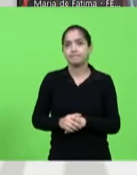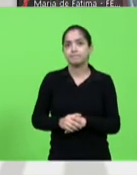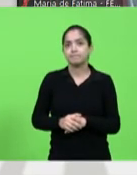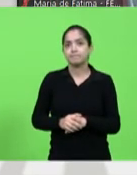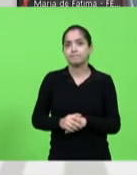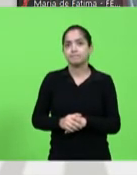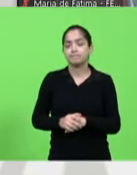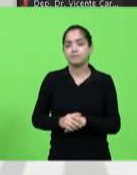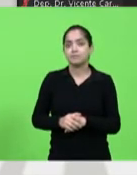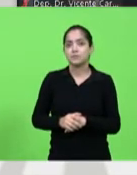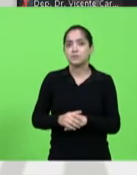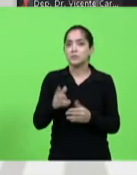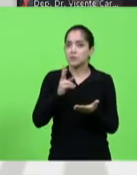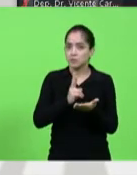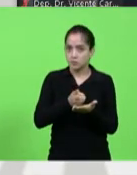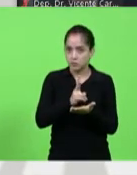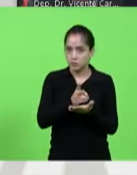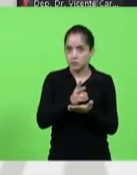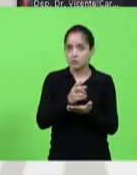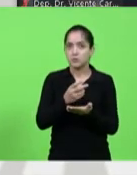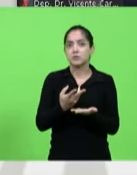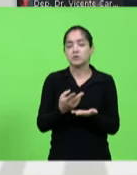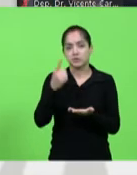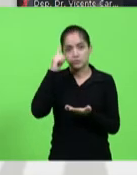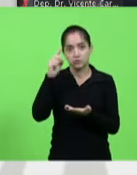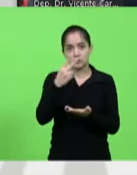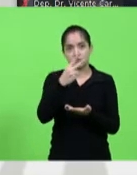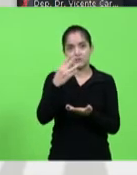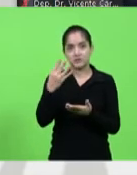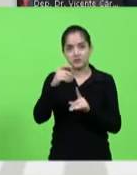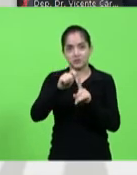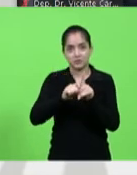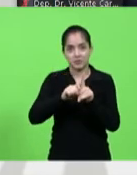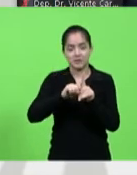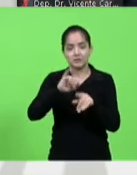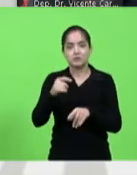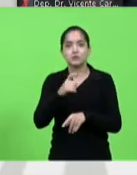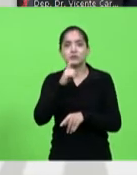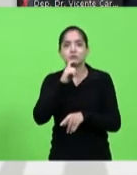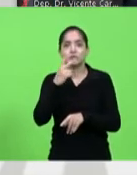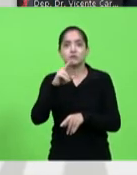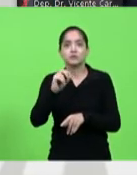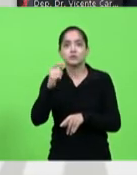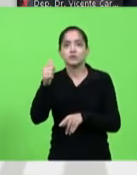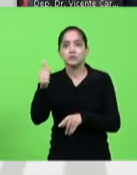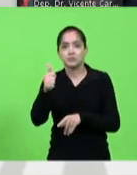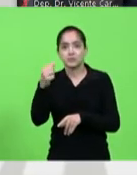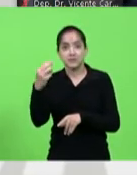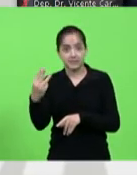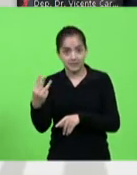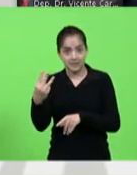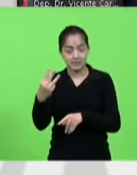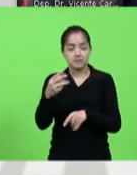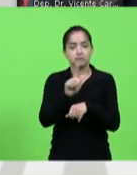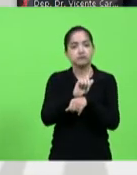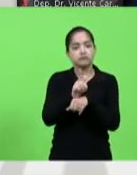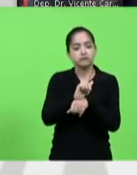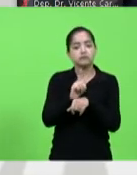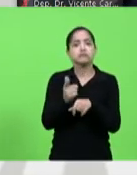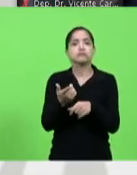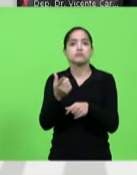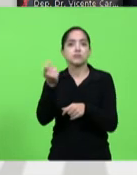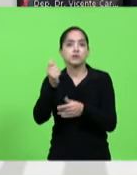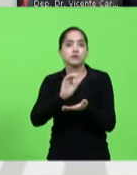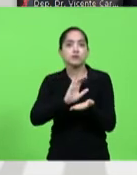Depois, continuando, 24 de julho de 2013, Conferência Municipal da Assistência discutiu a gestão e o financiamento.